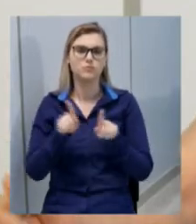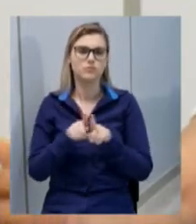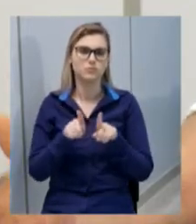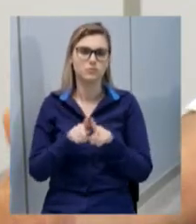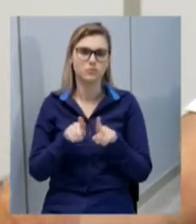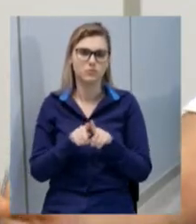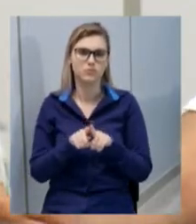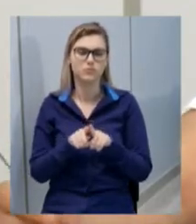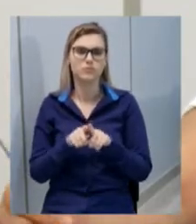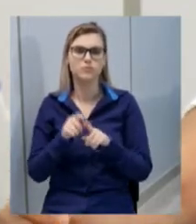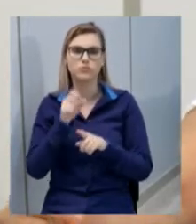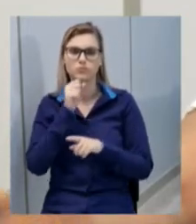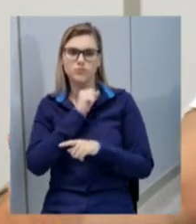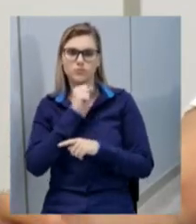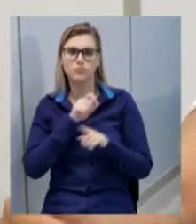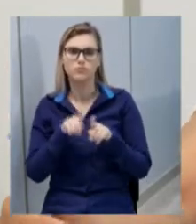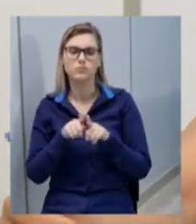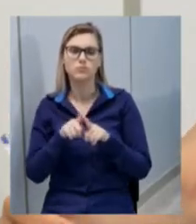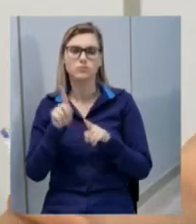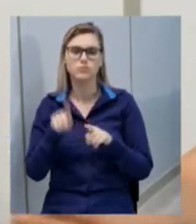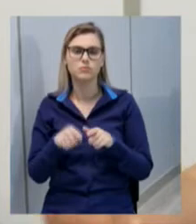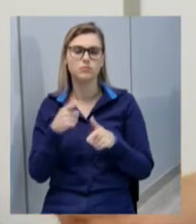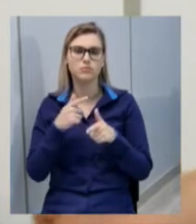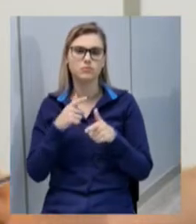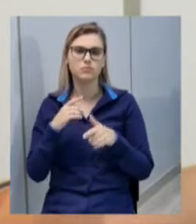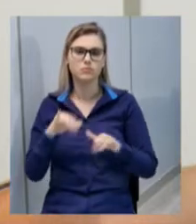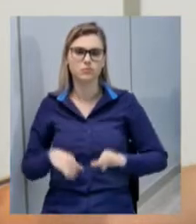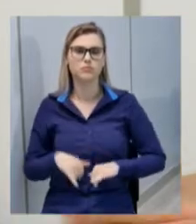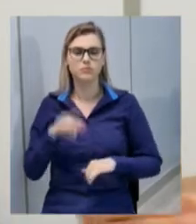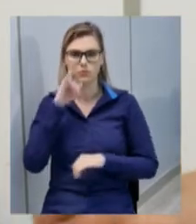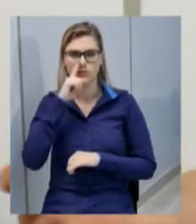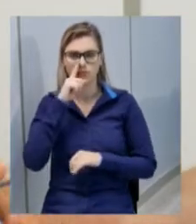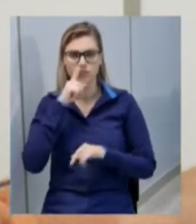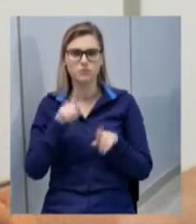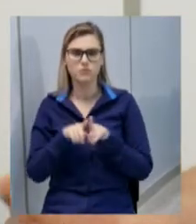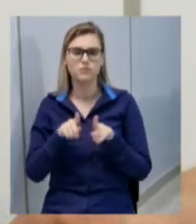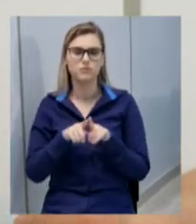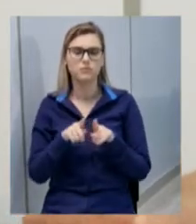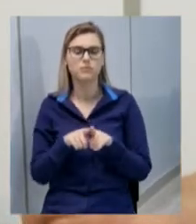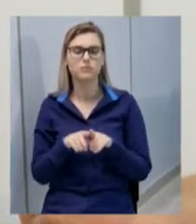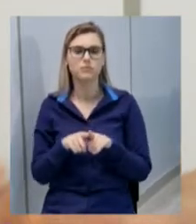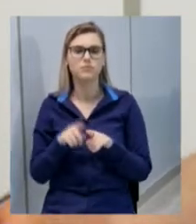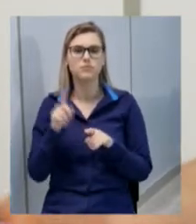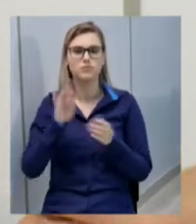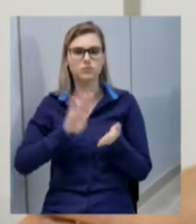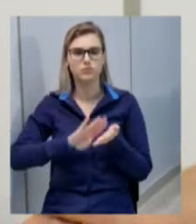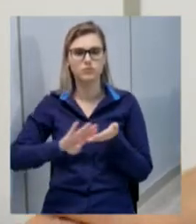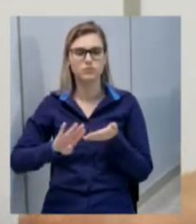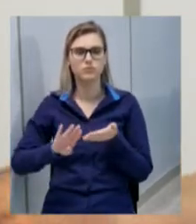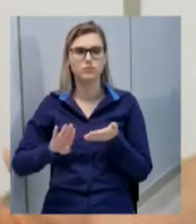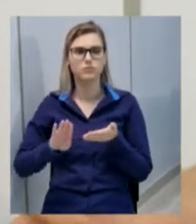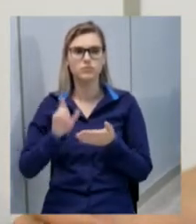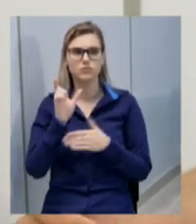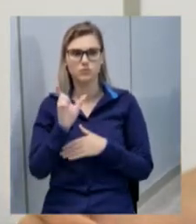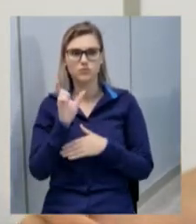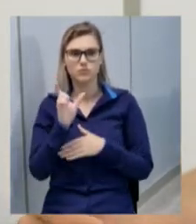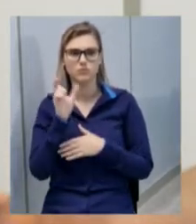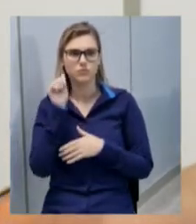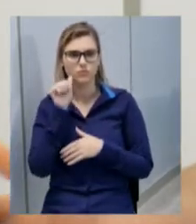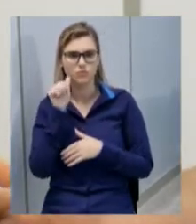acaba sendo vulnerável nessas situações então a ideia vem retirar a palavra mulheres